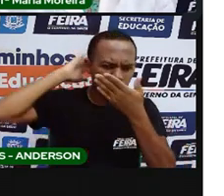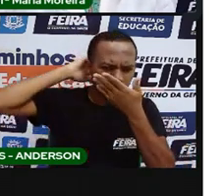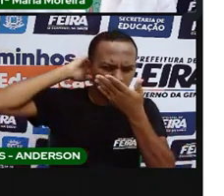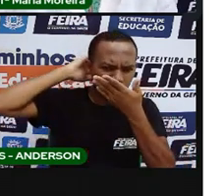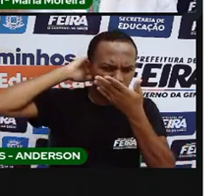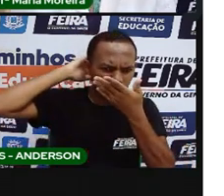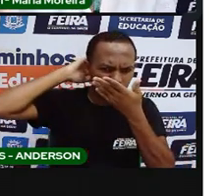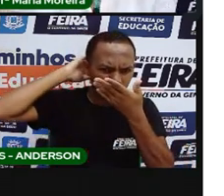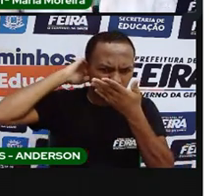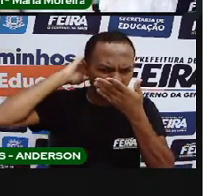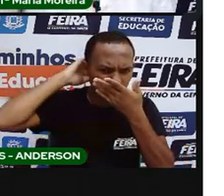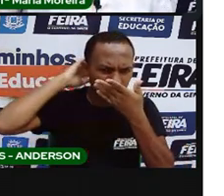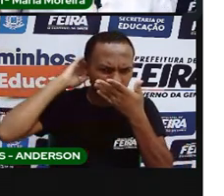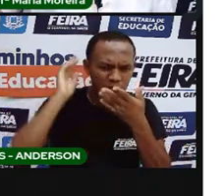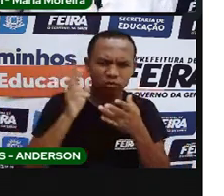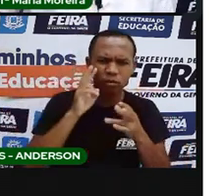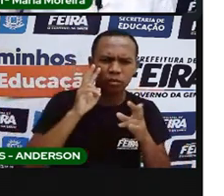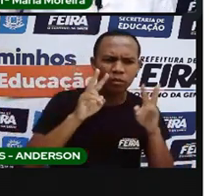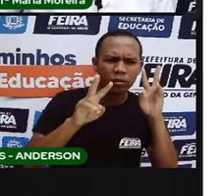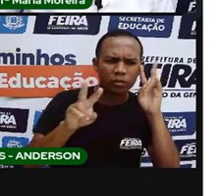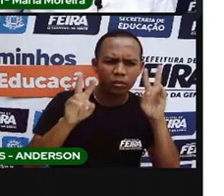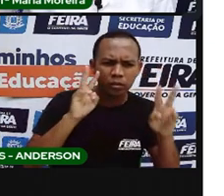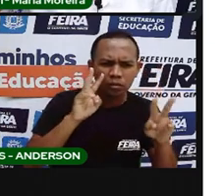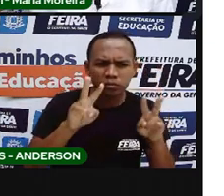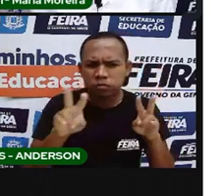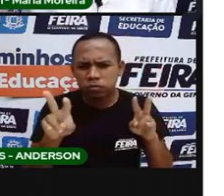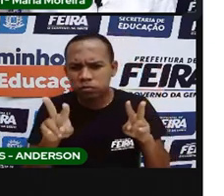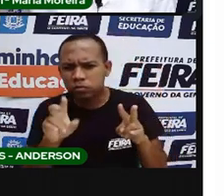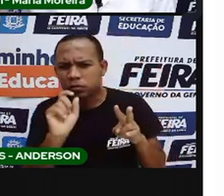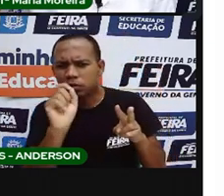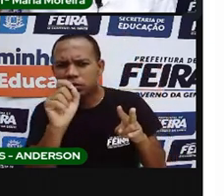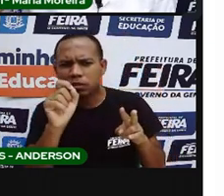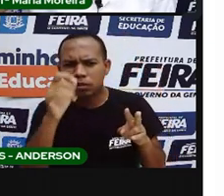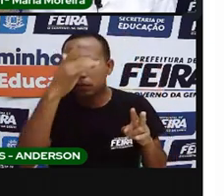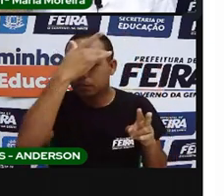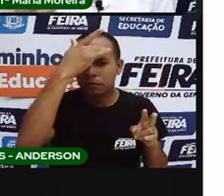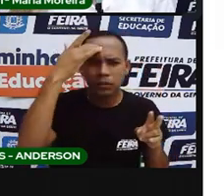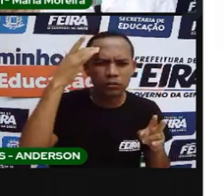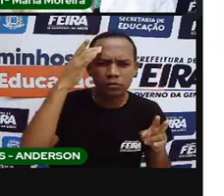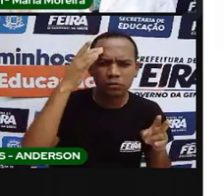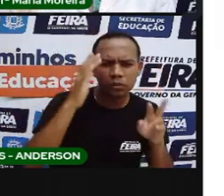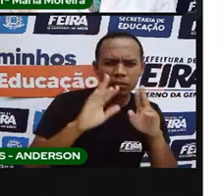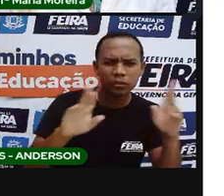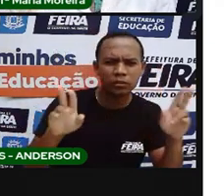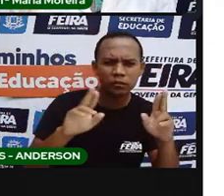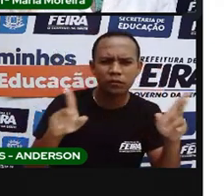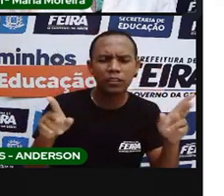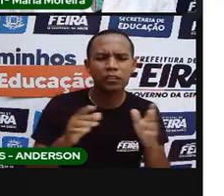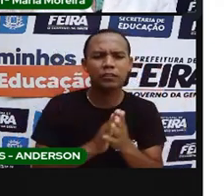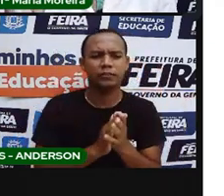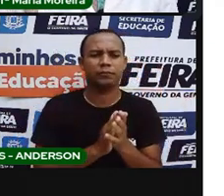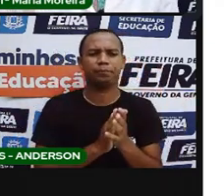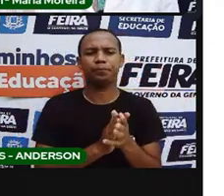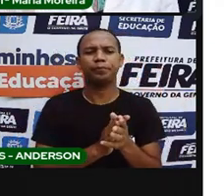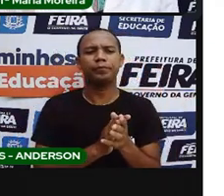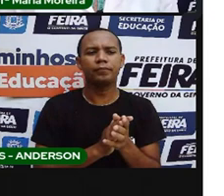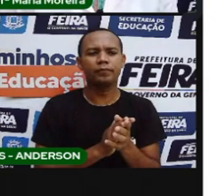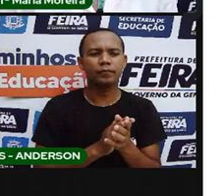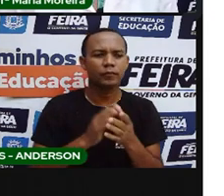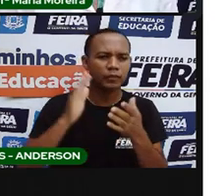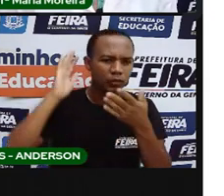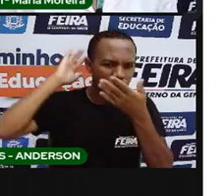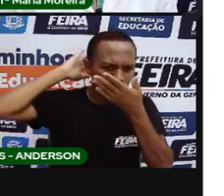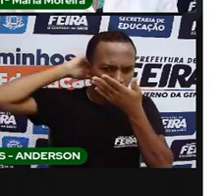indígenas, porque a palavra índia, se eu só começar a falar tudo com vocês, é uma palavra que não se usa